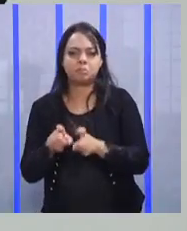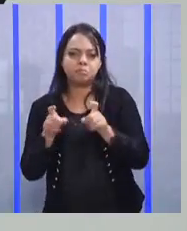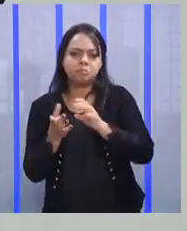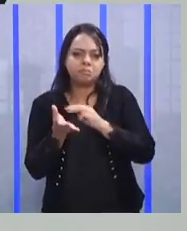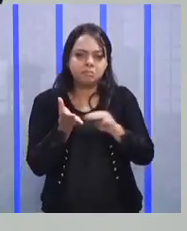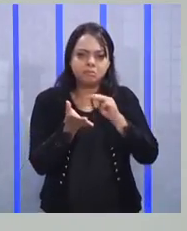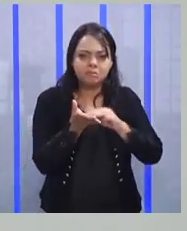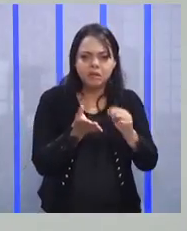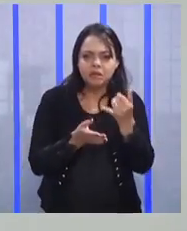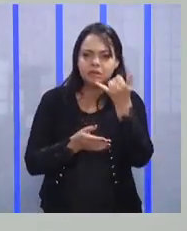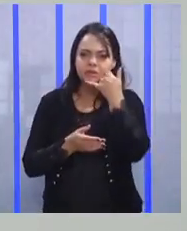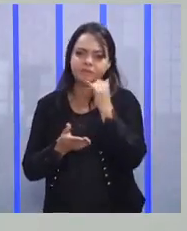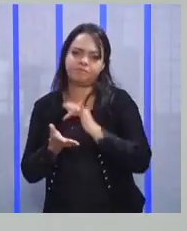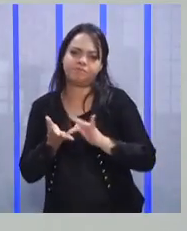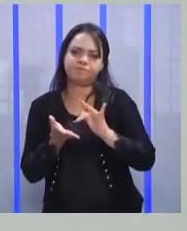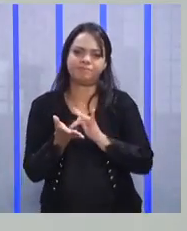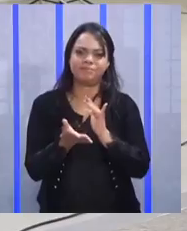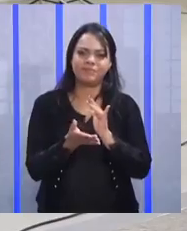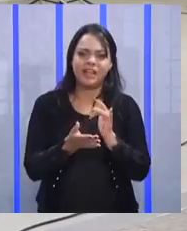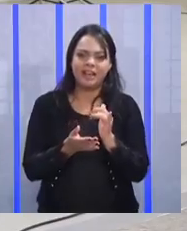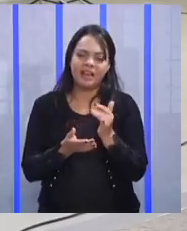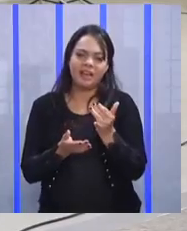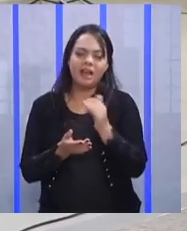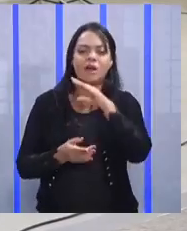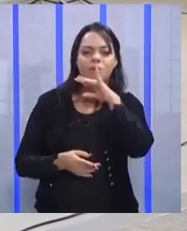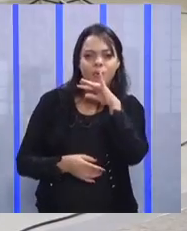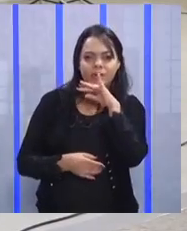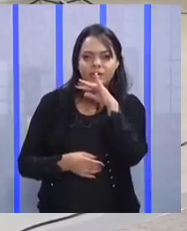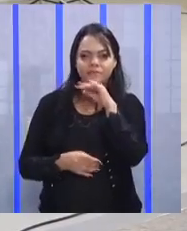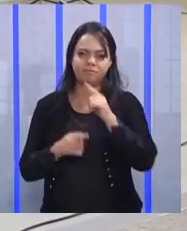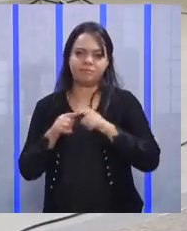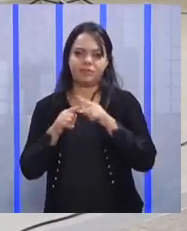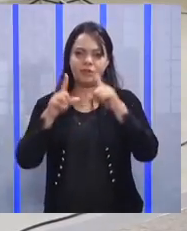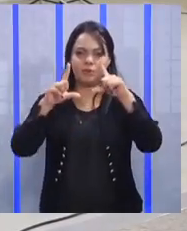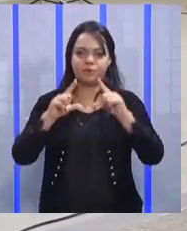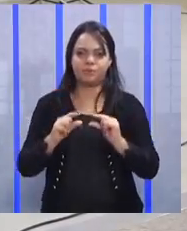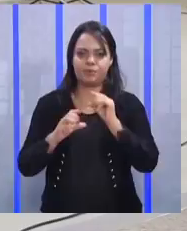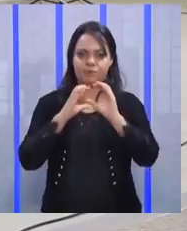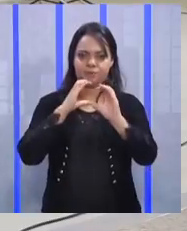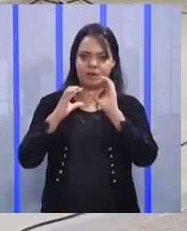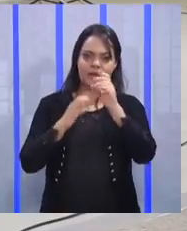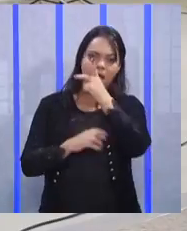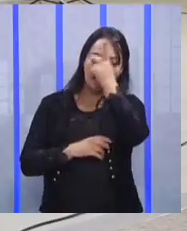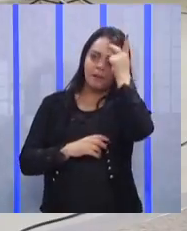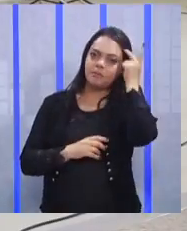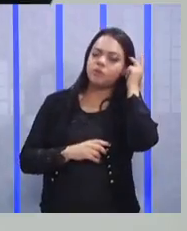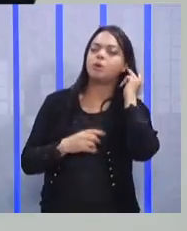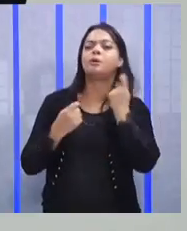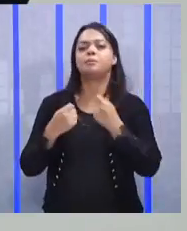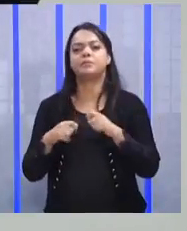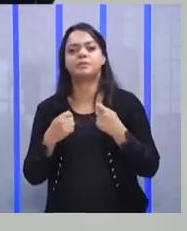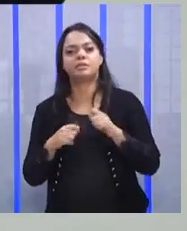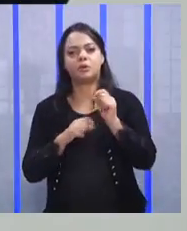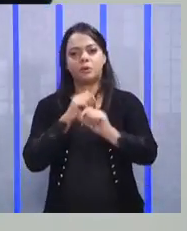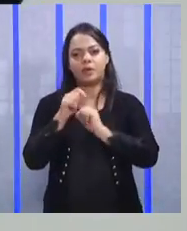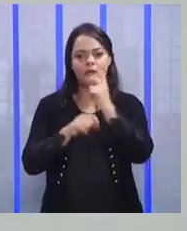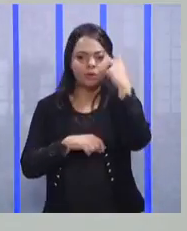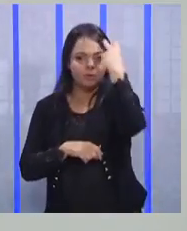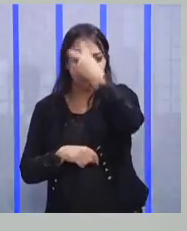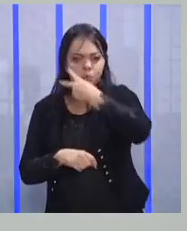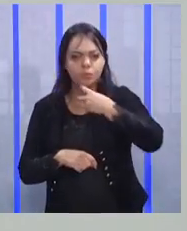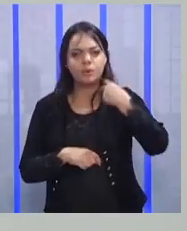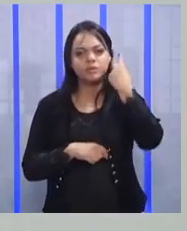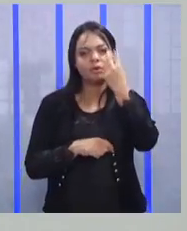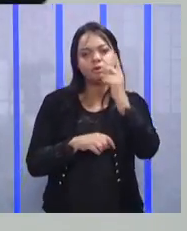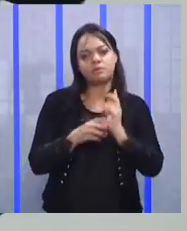a eficácia da comunicação. O cara tem que levantar pelo menos duas vezes, de duas em duas horas, ele tem que levantar da